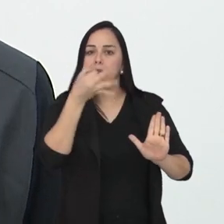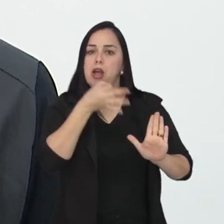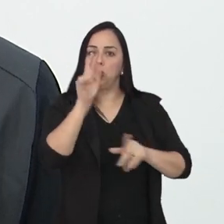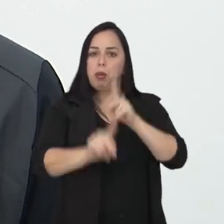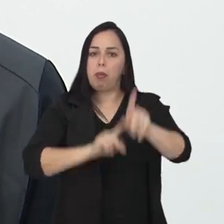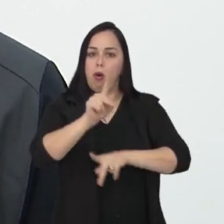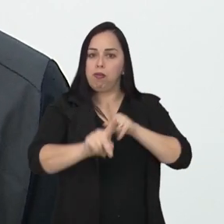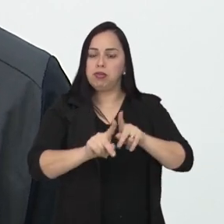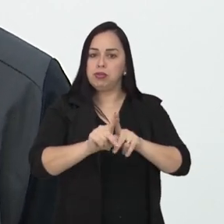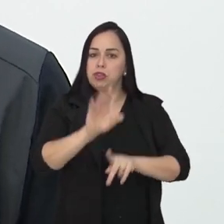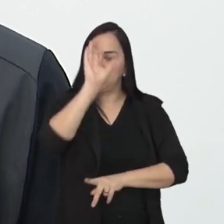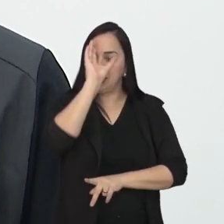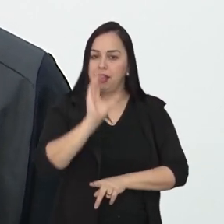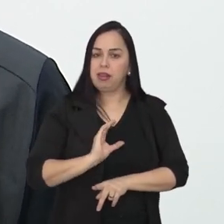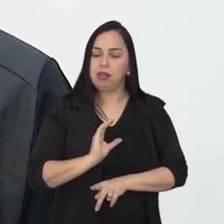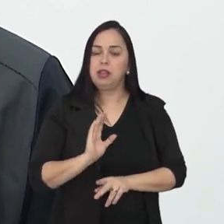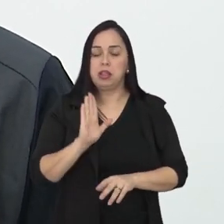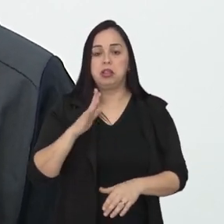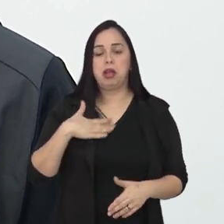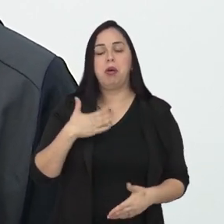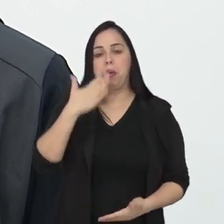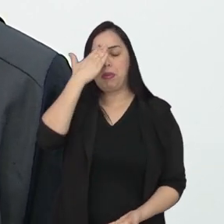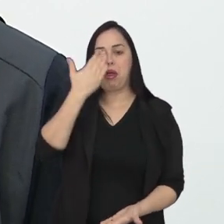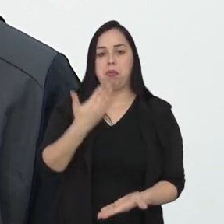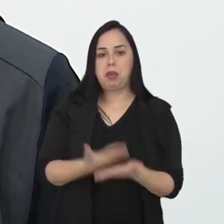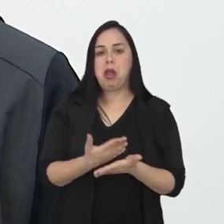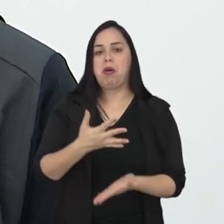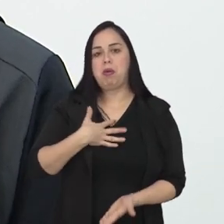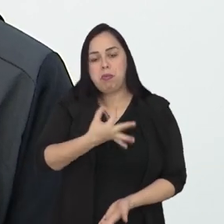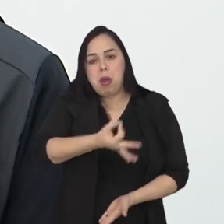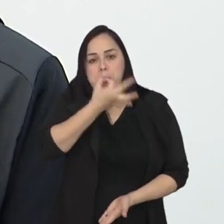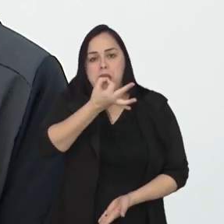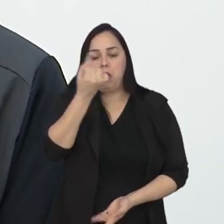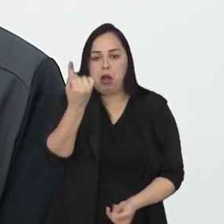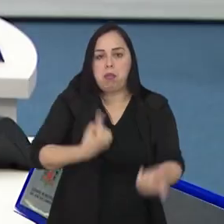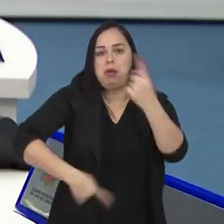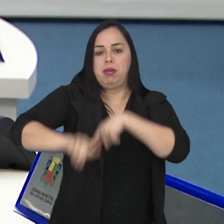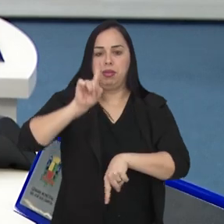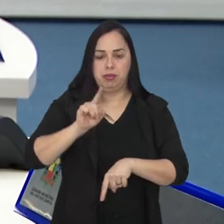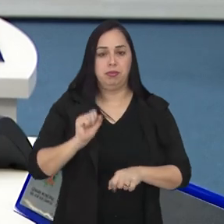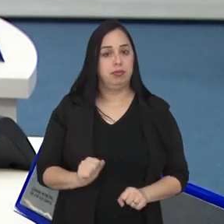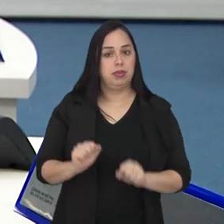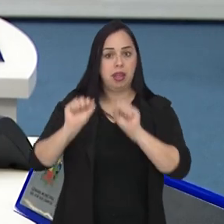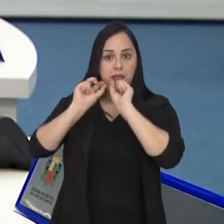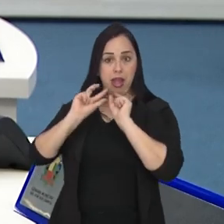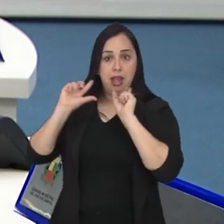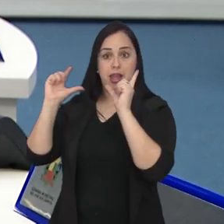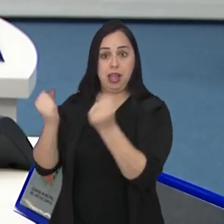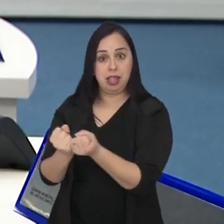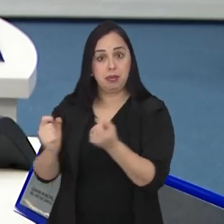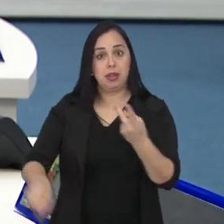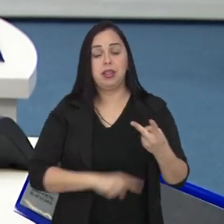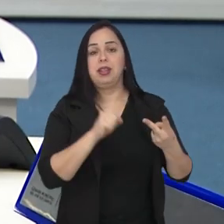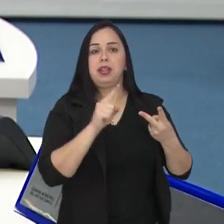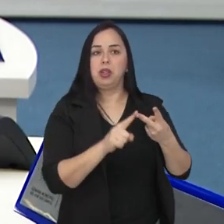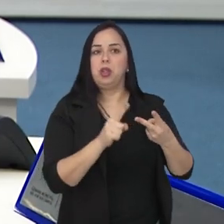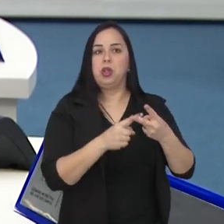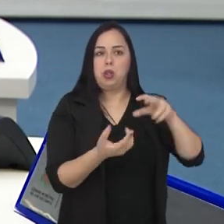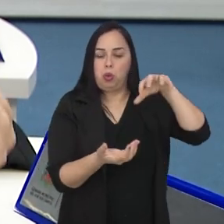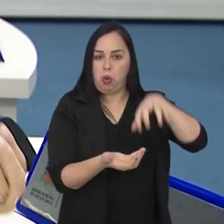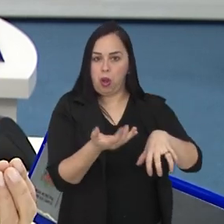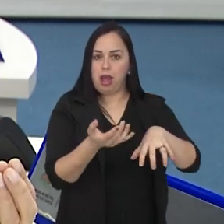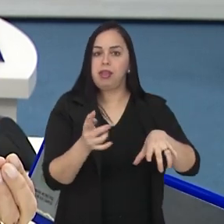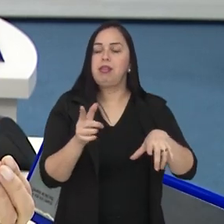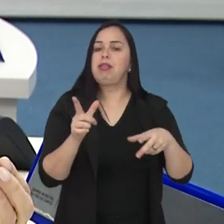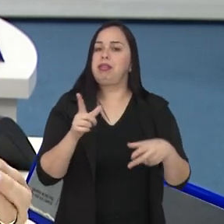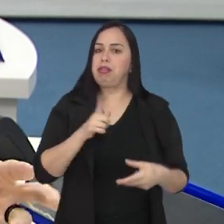participação da população cidadã, eu creio que nós temos que avançar cada vez mais. Tem tanto na Assembleia quanto no Congresso e várias